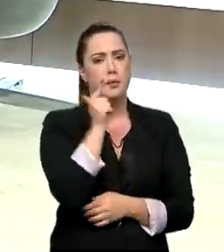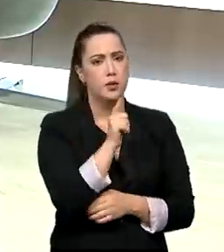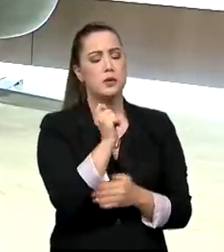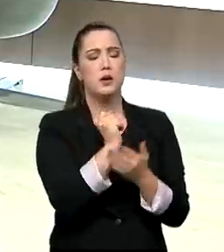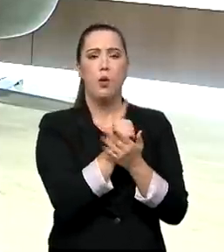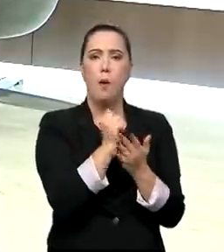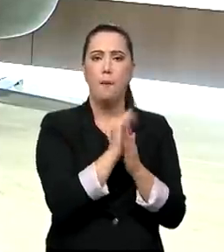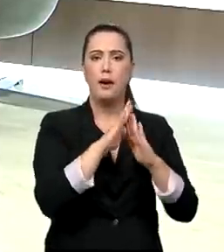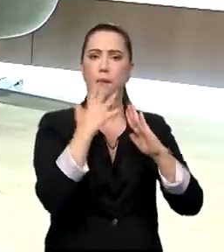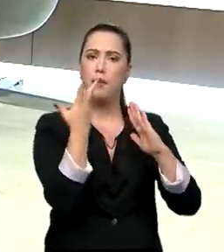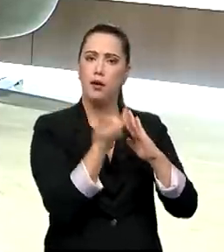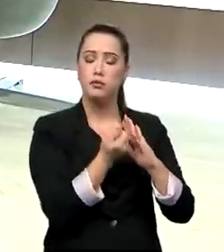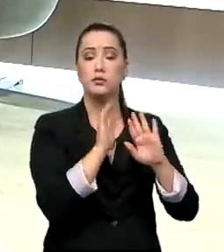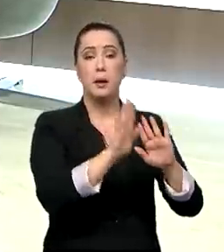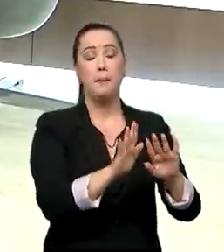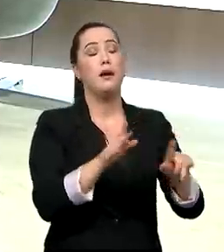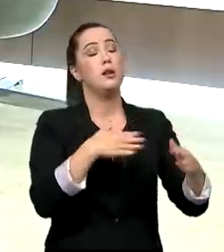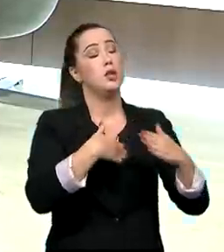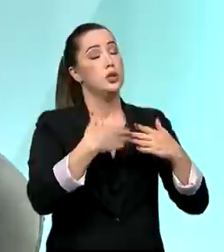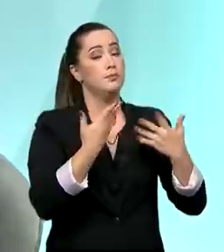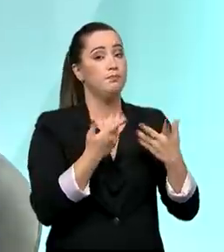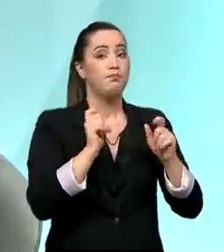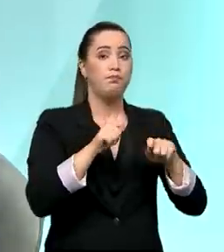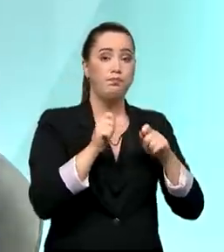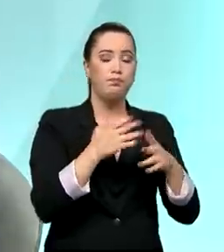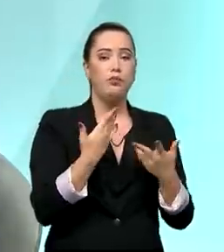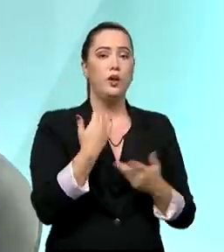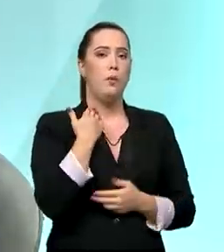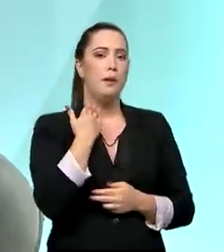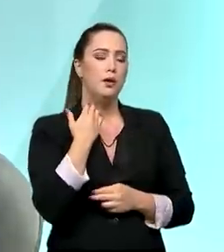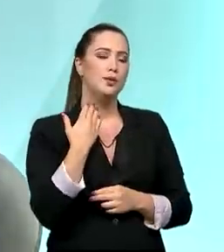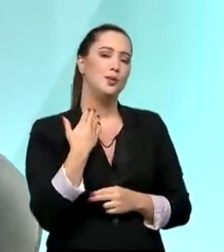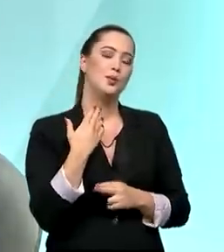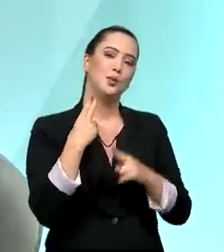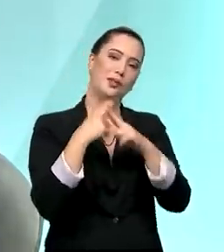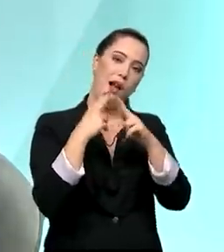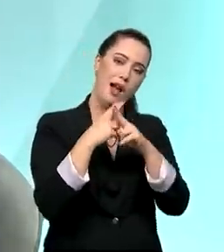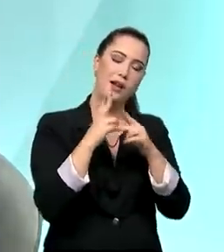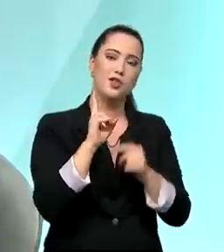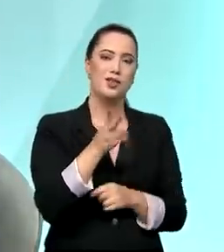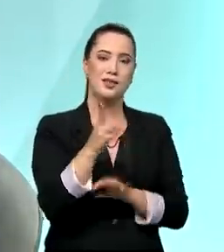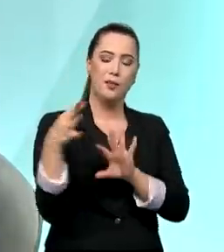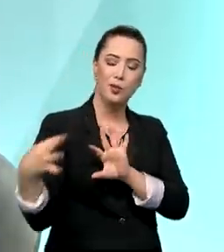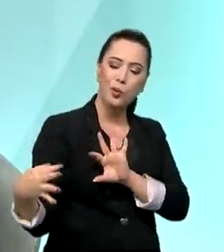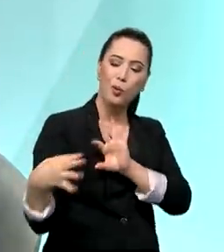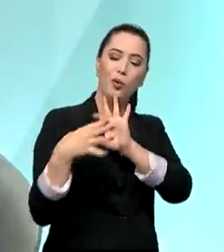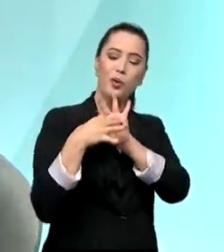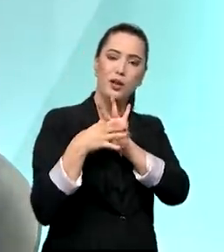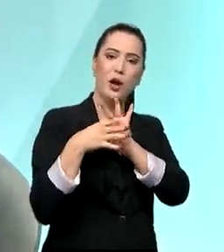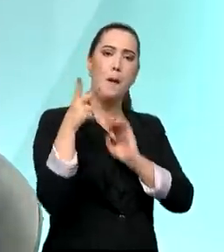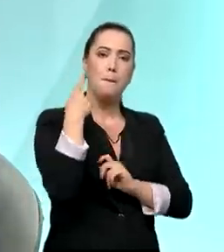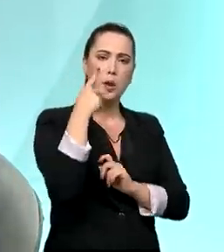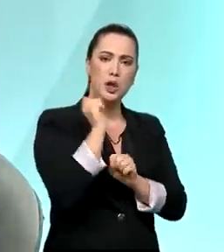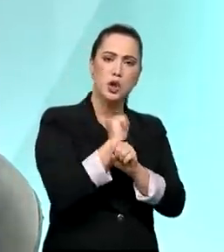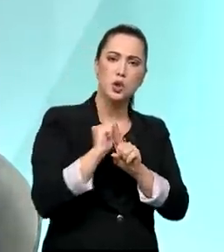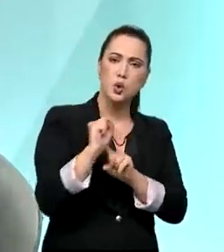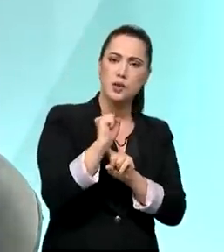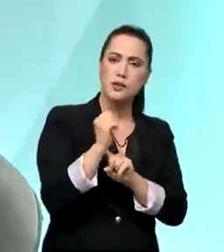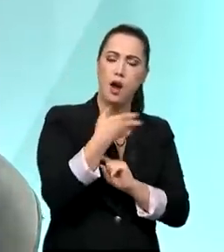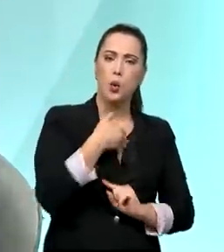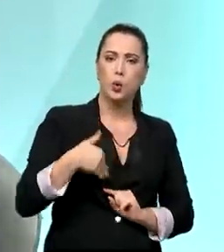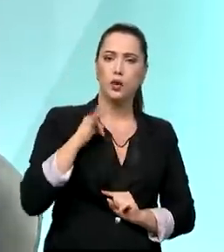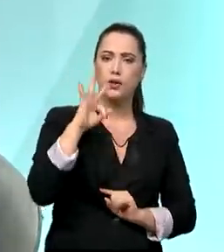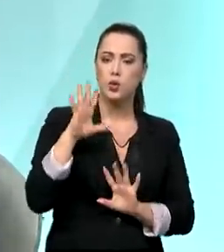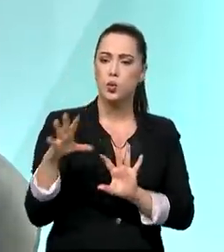as agências da Caixa Econômica Federal, normalmente, são um grande elo de política social do governo